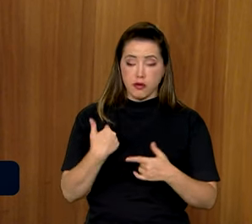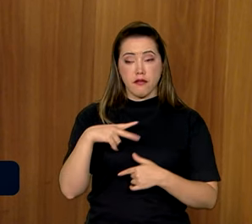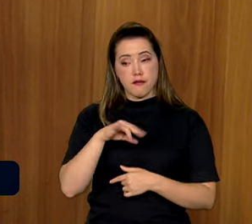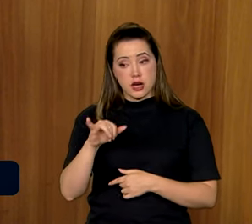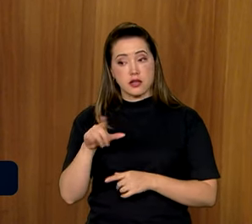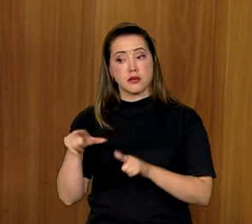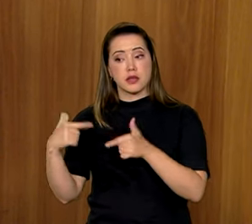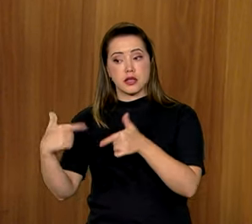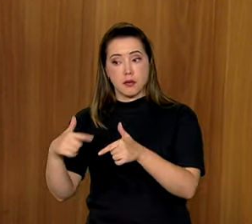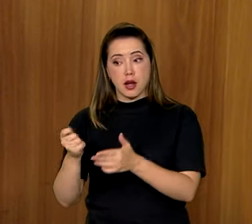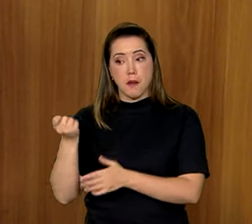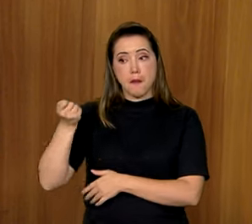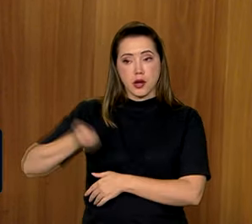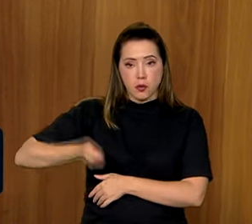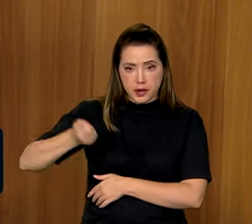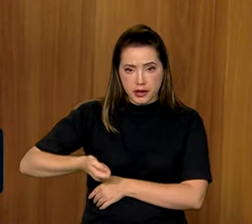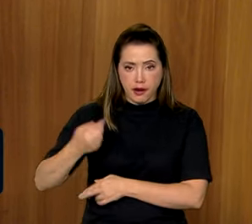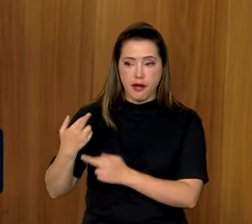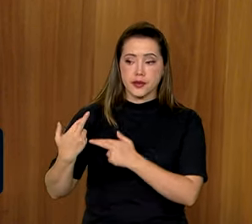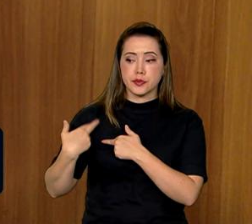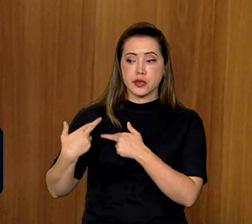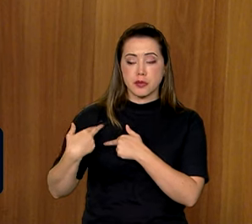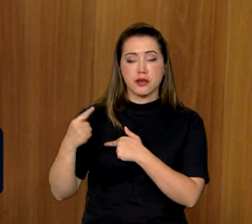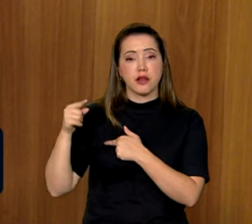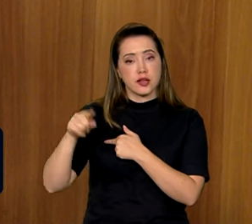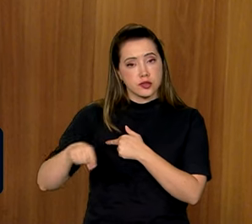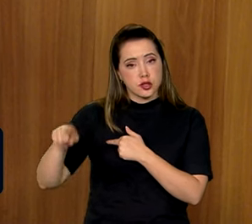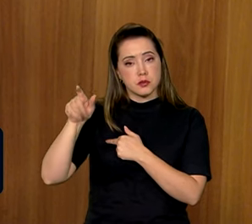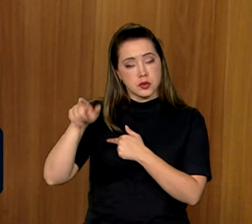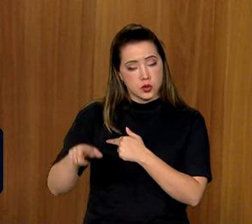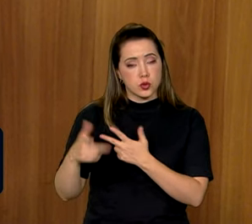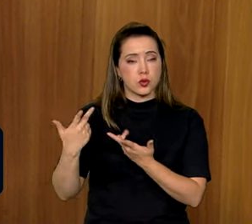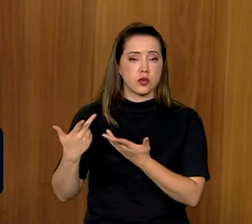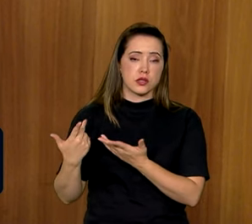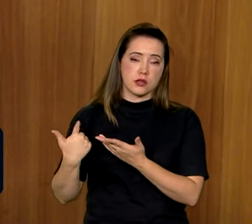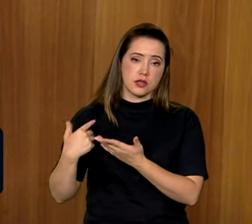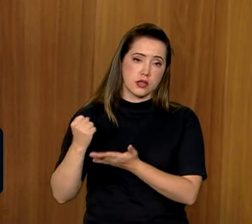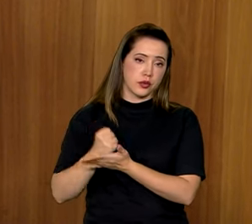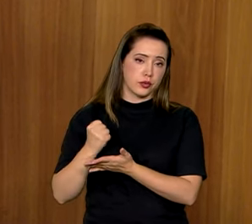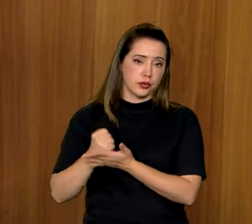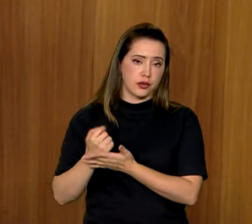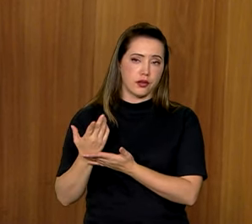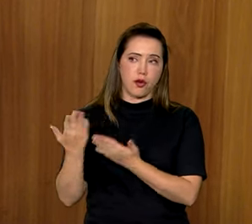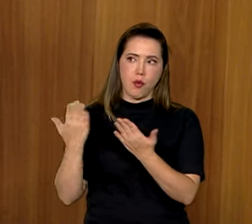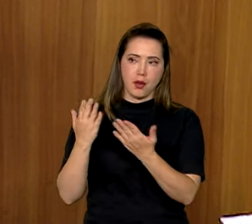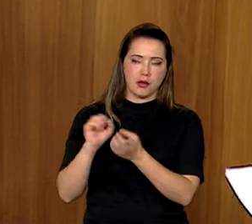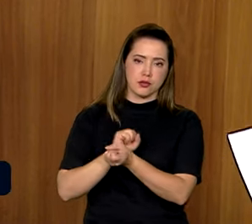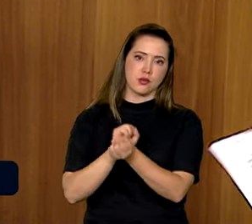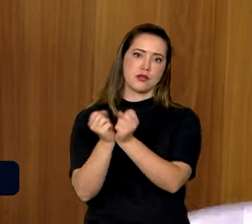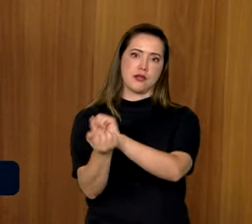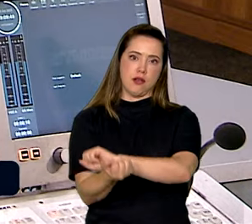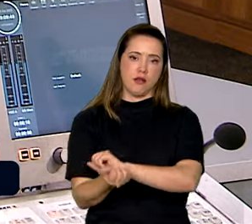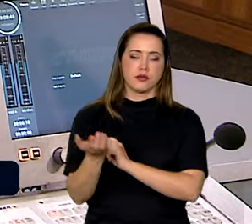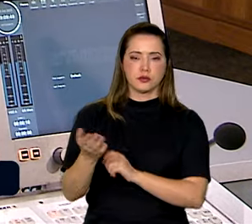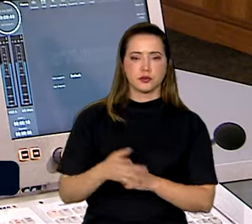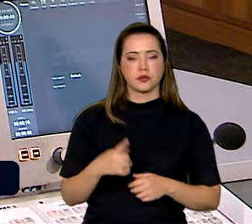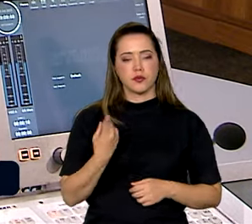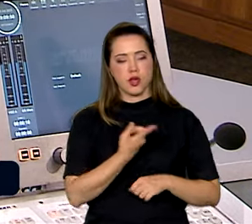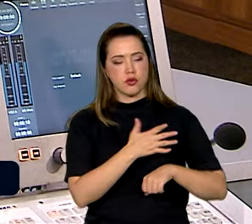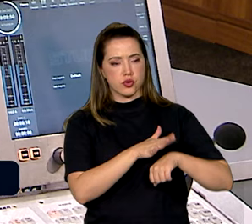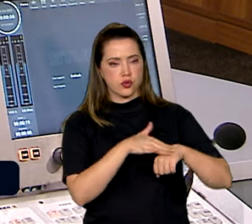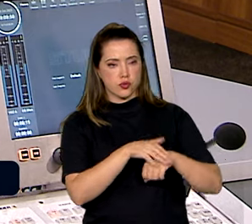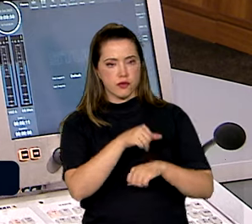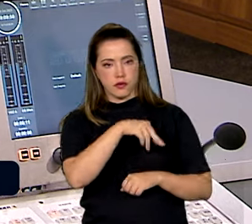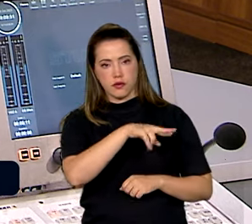seara da responsabilização administrativa dos empregadores que submeteram esses trabalhadores a essas condições. Tá certo, nós conversamos com o Matheus